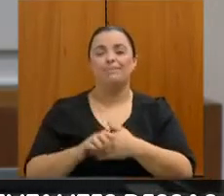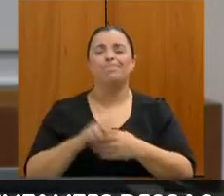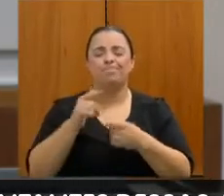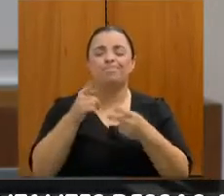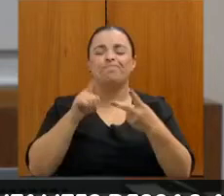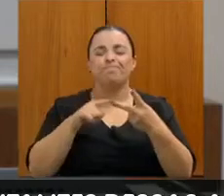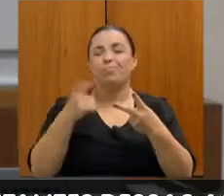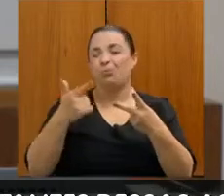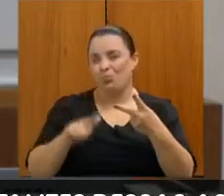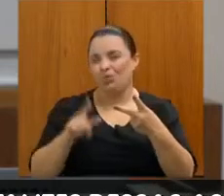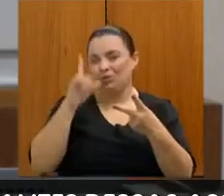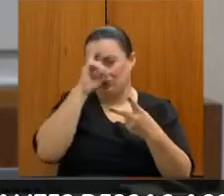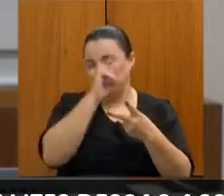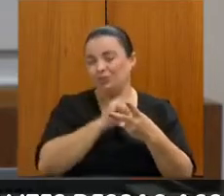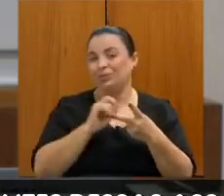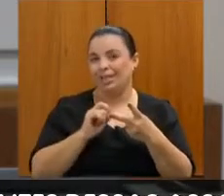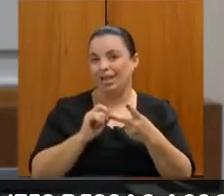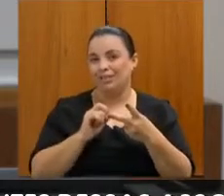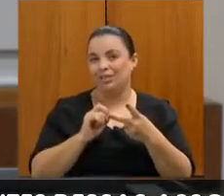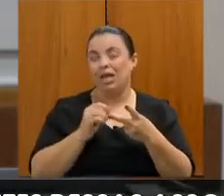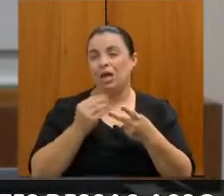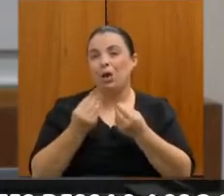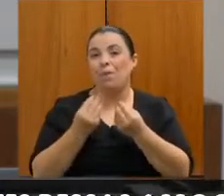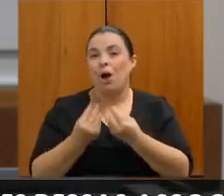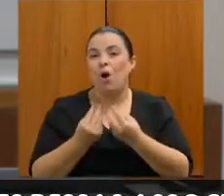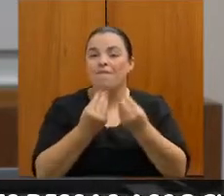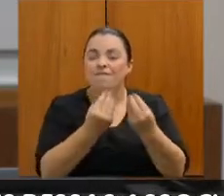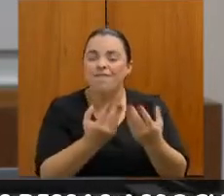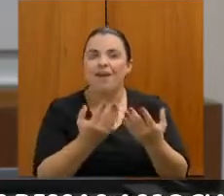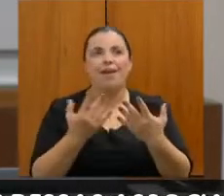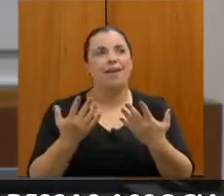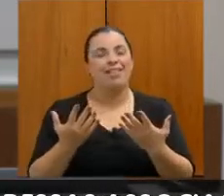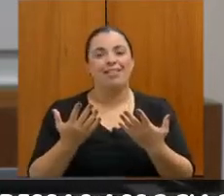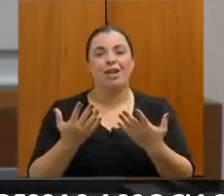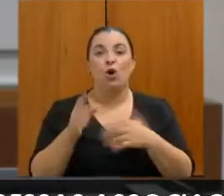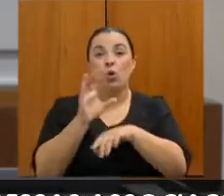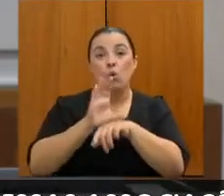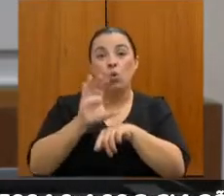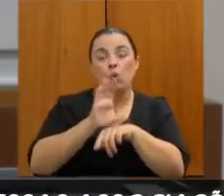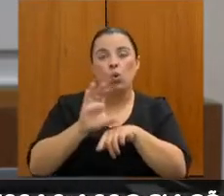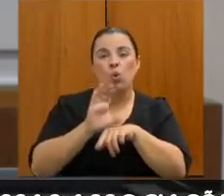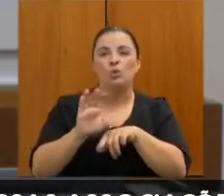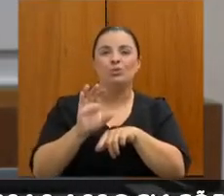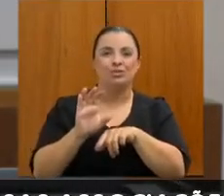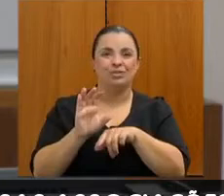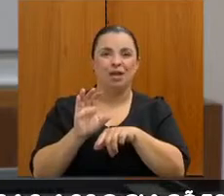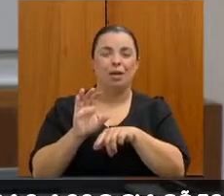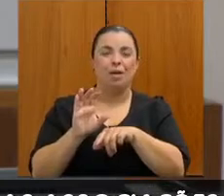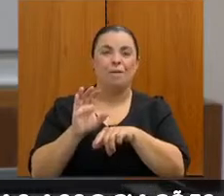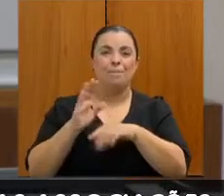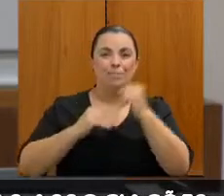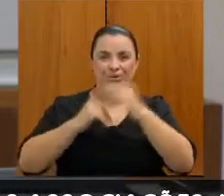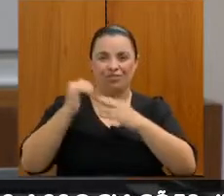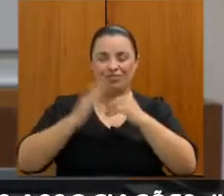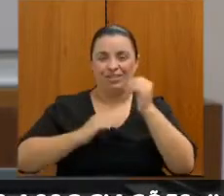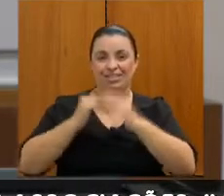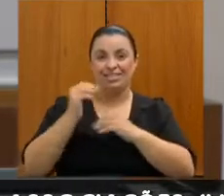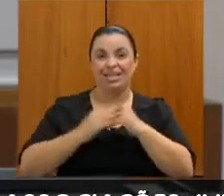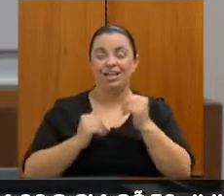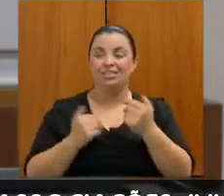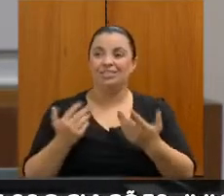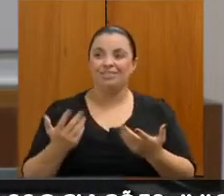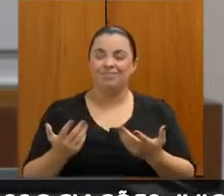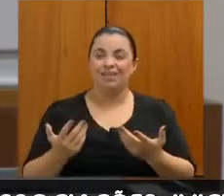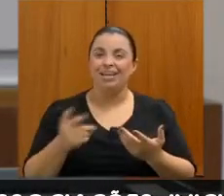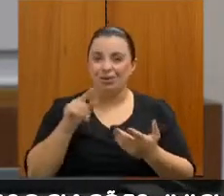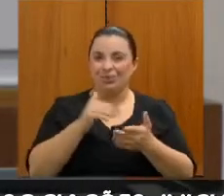subsecretário apresenta a questão da oferta de cursos profissionalizantes, eu acredito que seja esse acesso